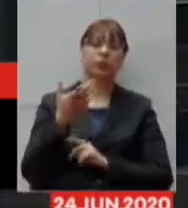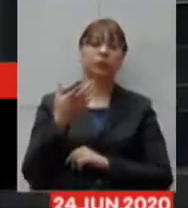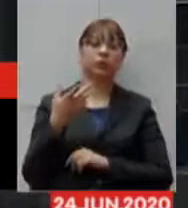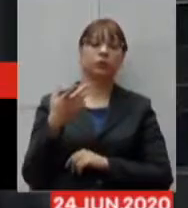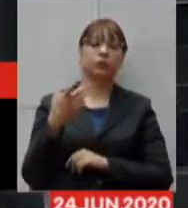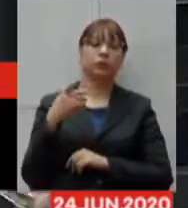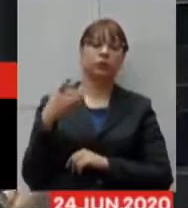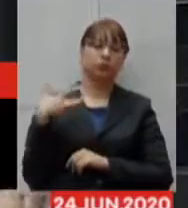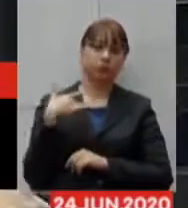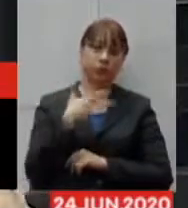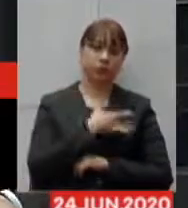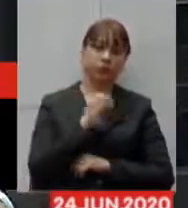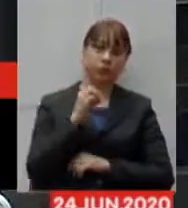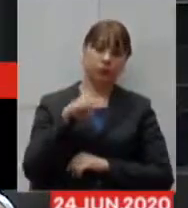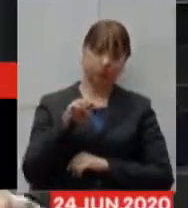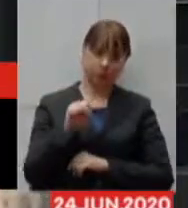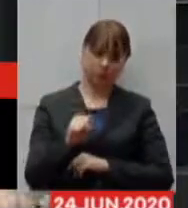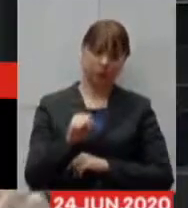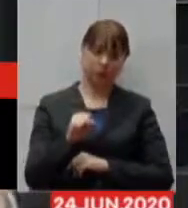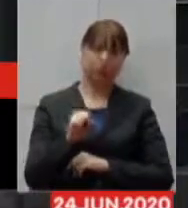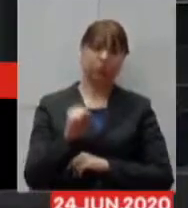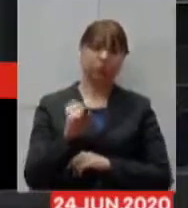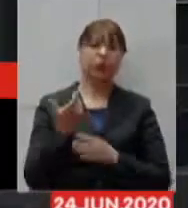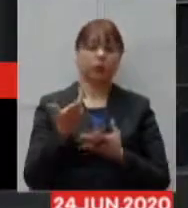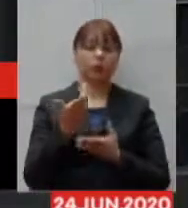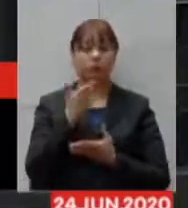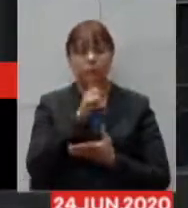operar esse hospital de campanha.